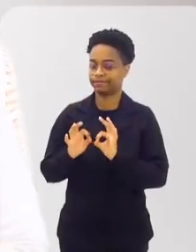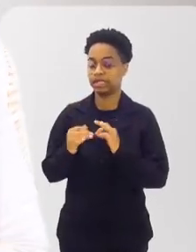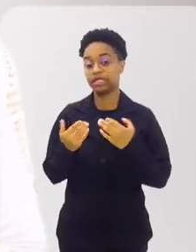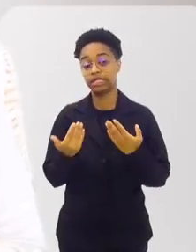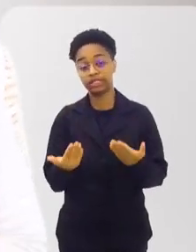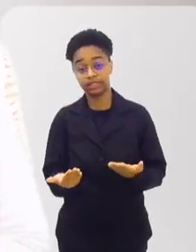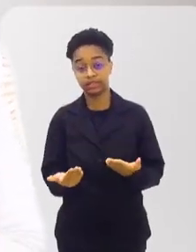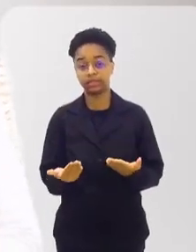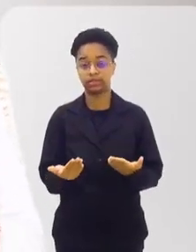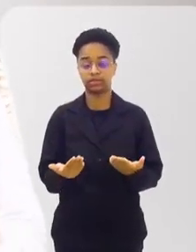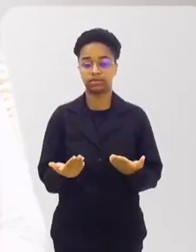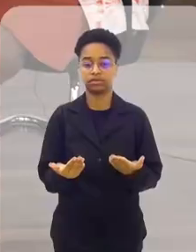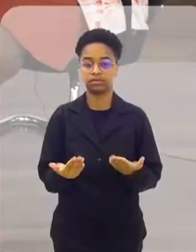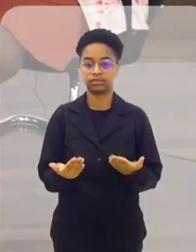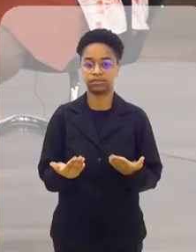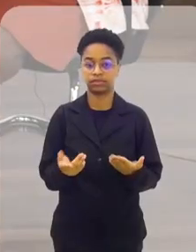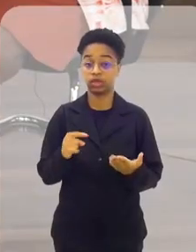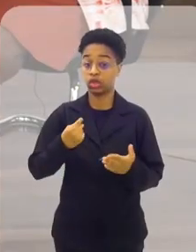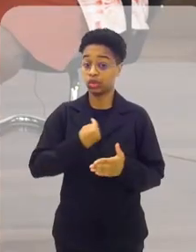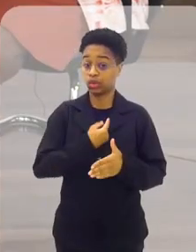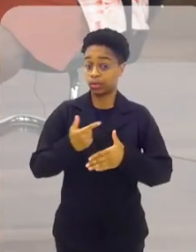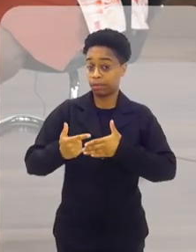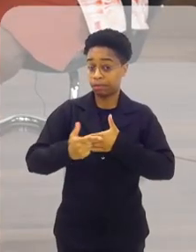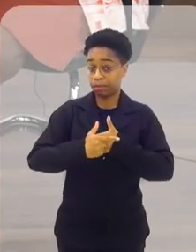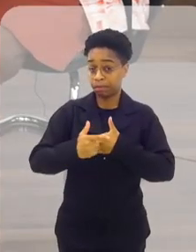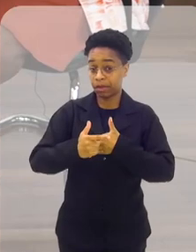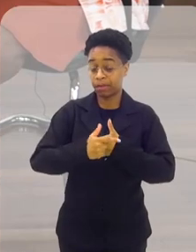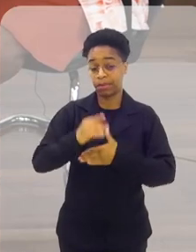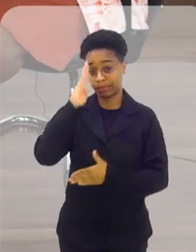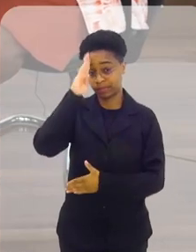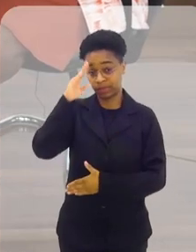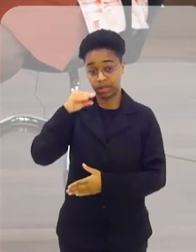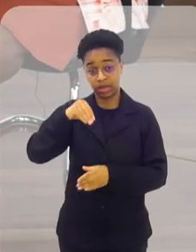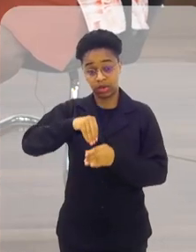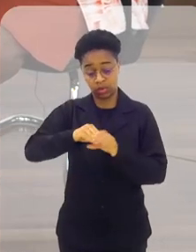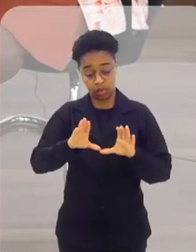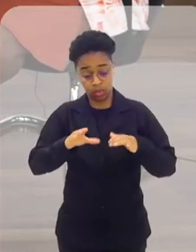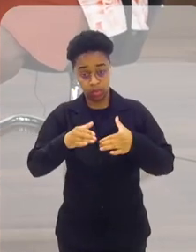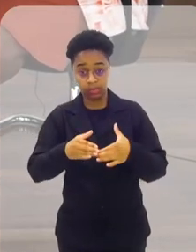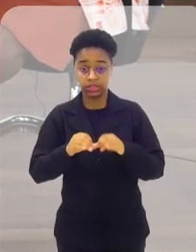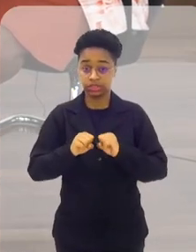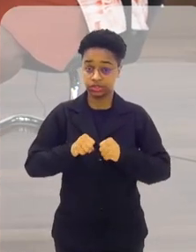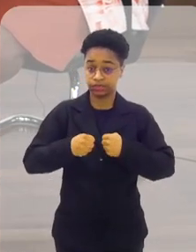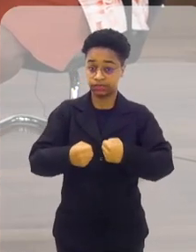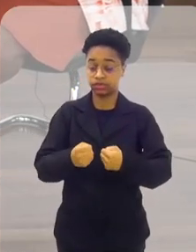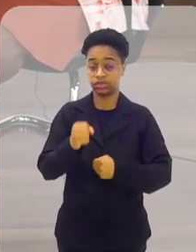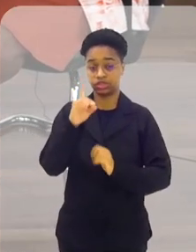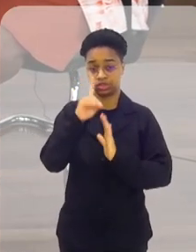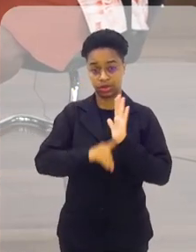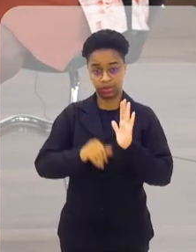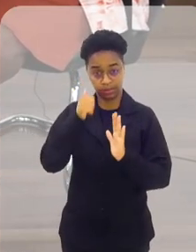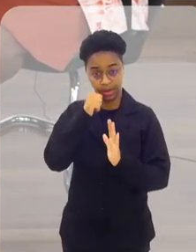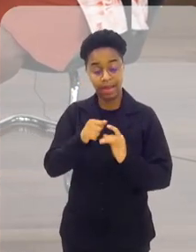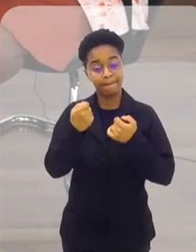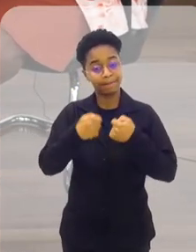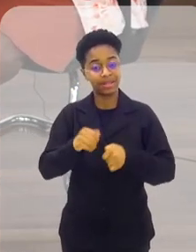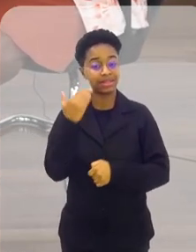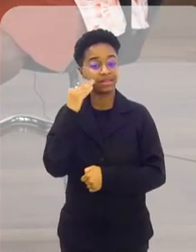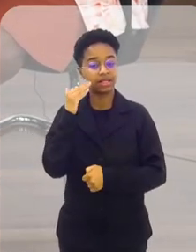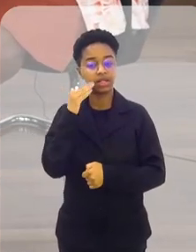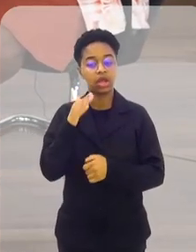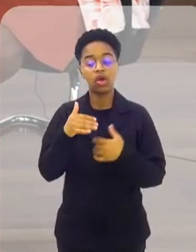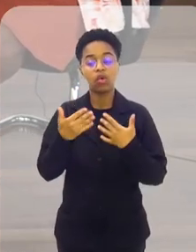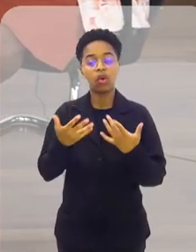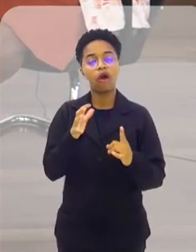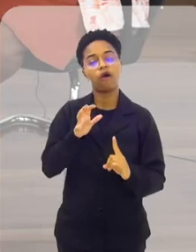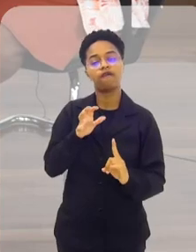fazendo. Então, nesse sentido, o nosso papel, em especial, na Comissão de Defesa dos Direitos da Mulher, é entender quais